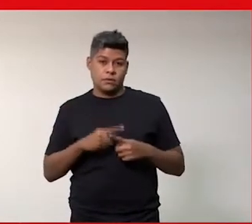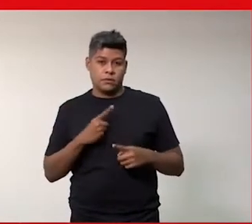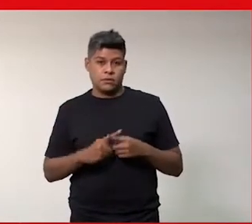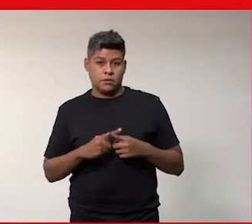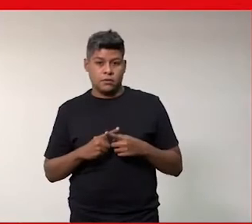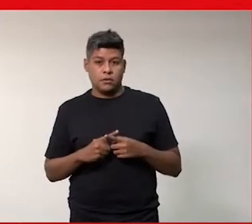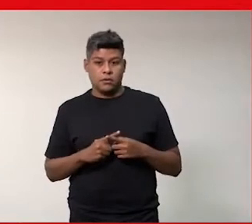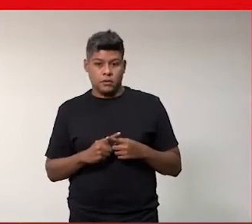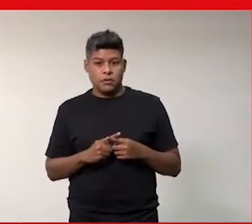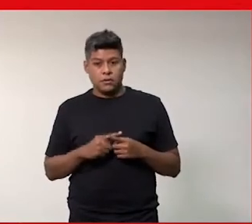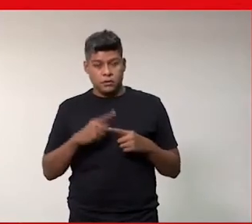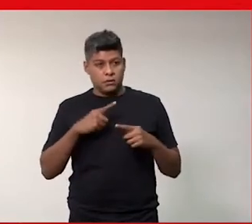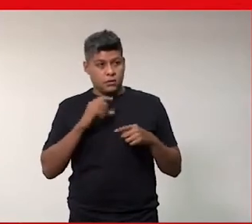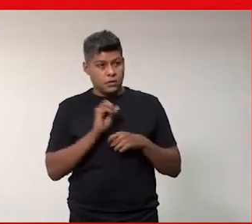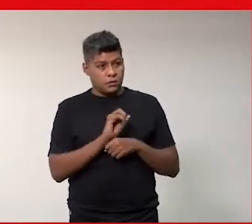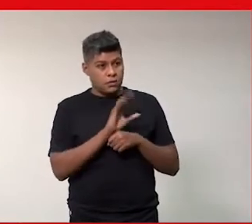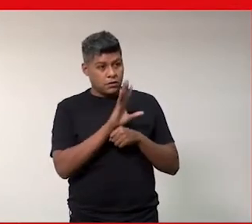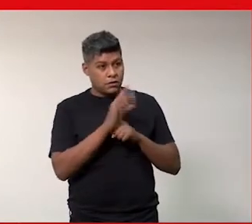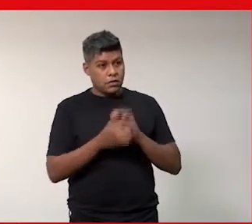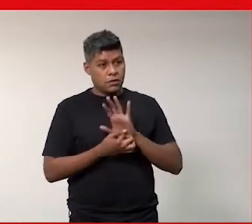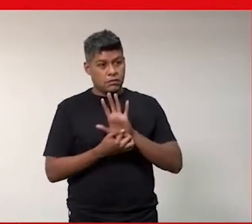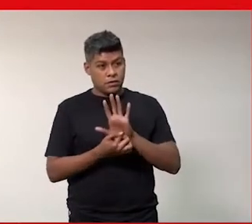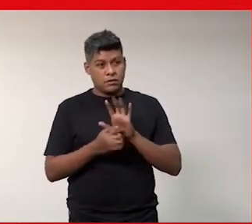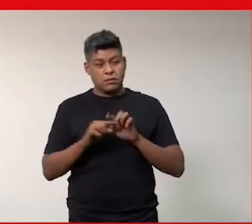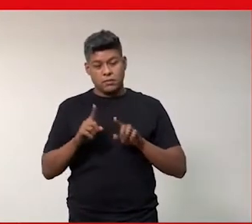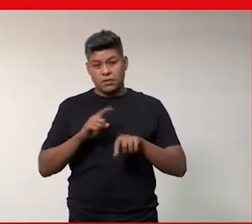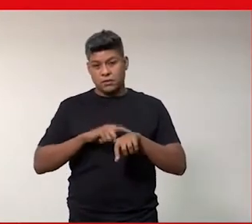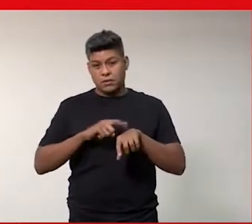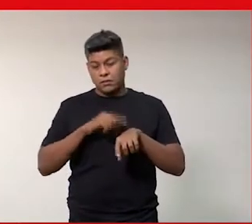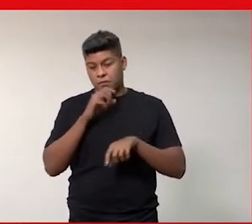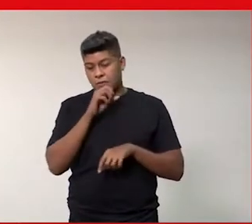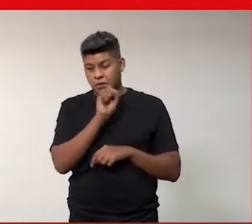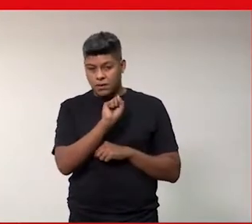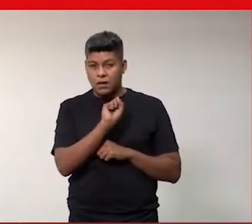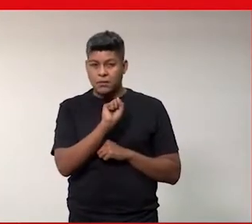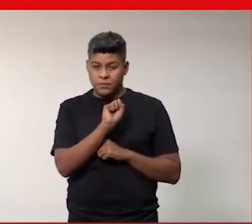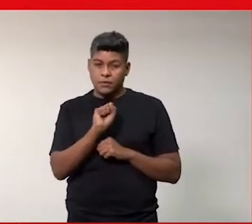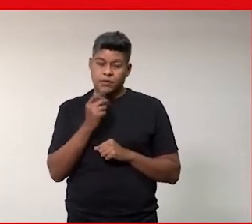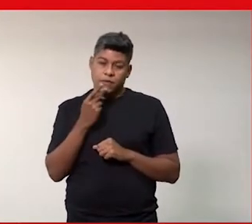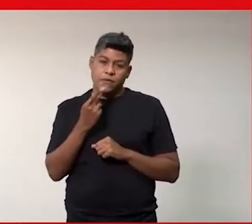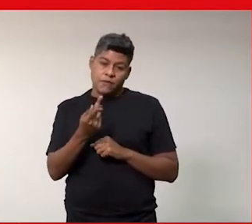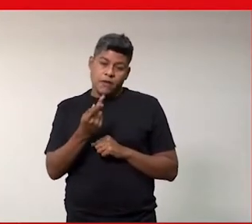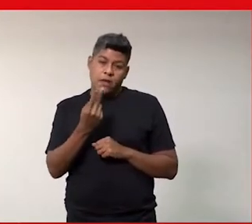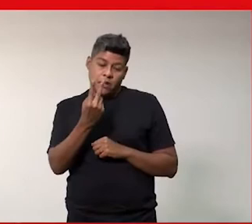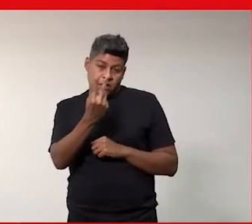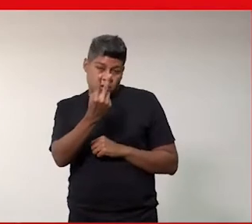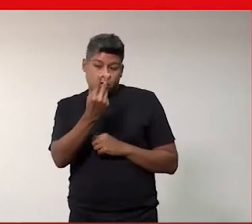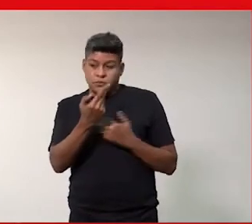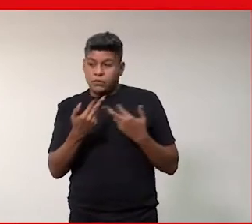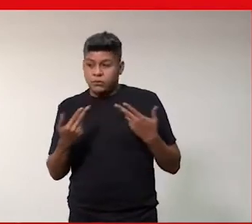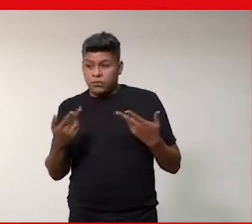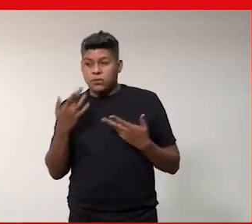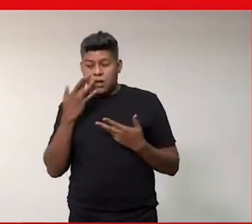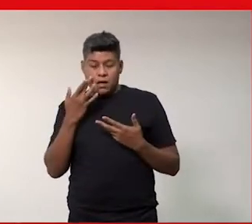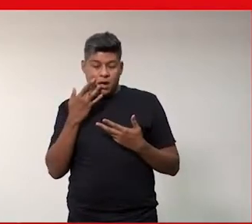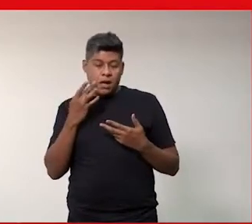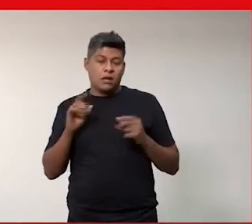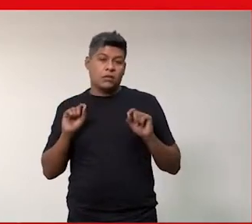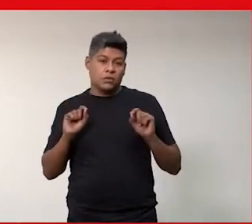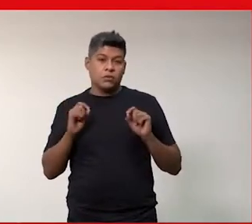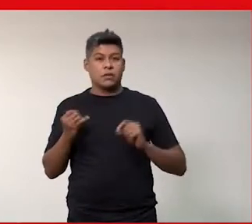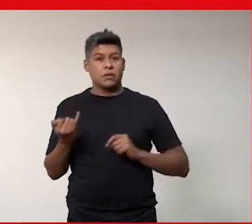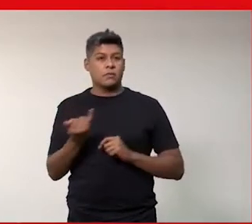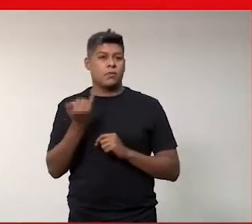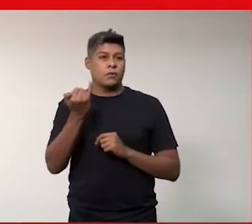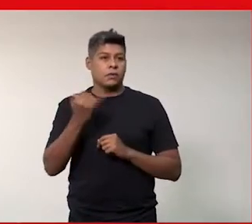até um slide para apresentar, mas como o tempo é bem rápido, eu optei por falar duas questões que eu acho que são importantes.